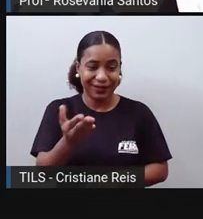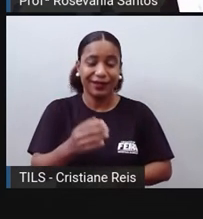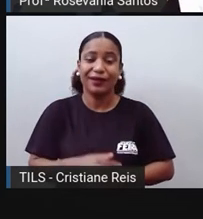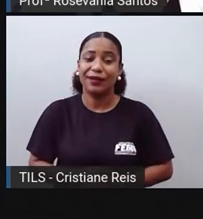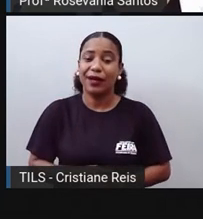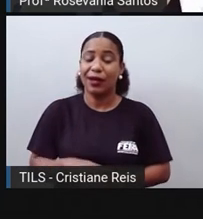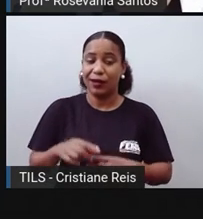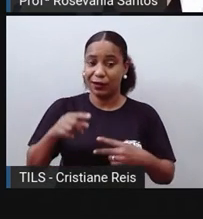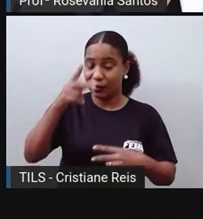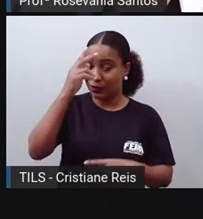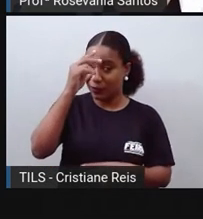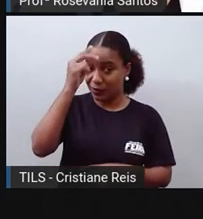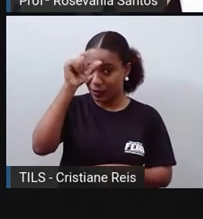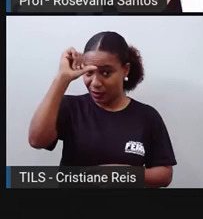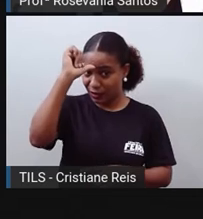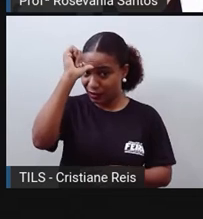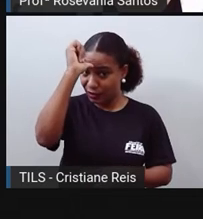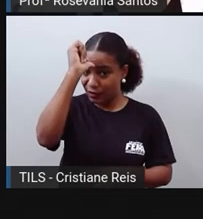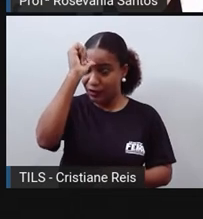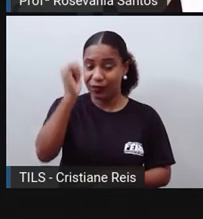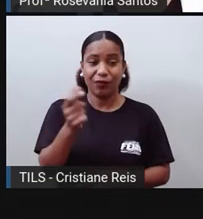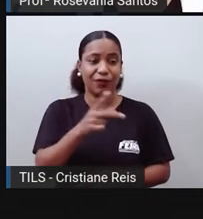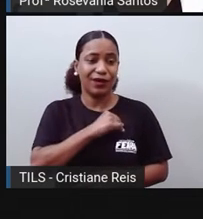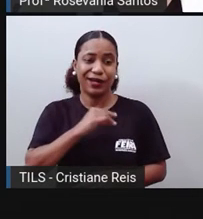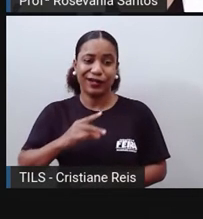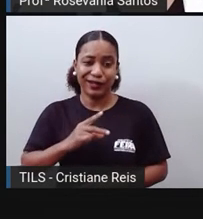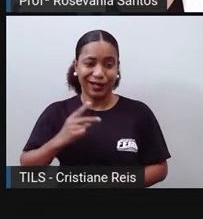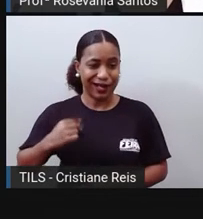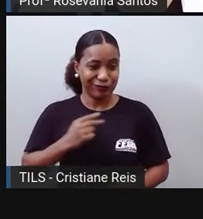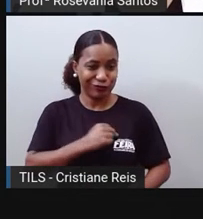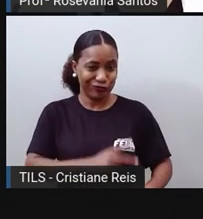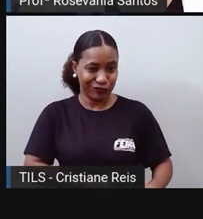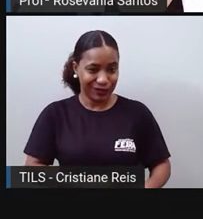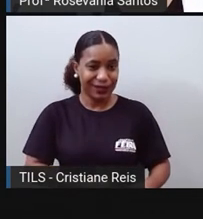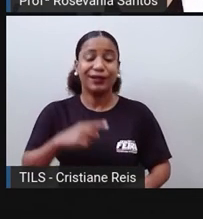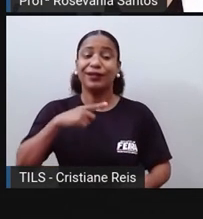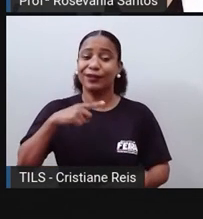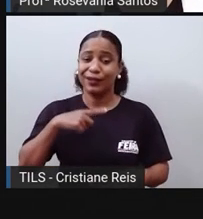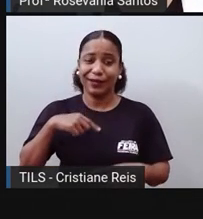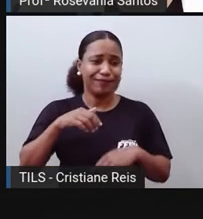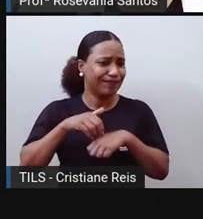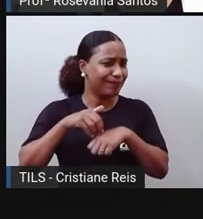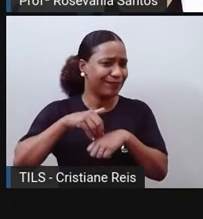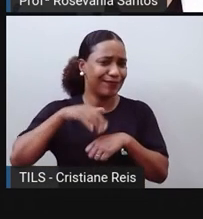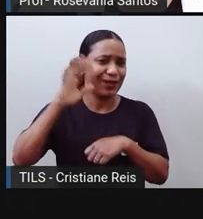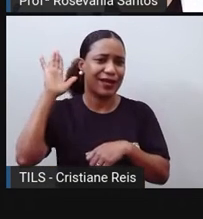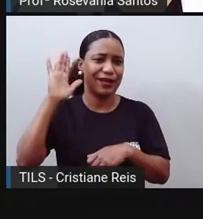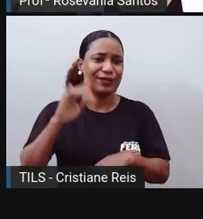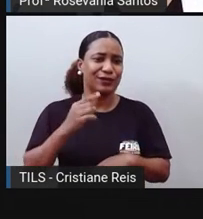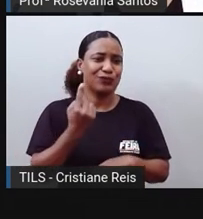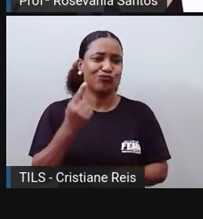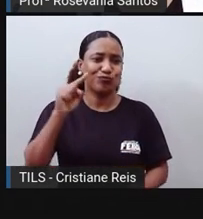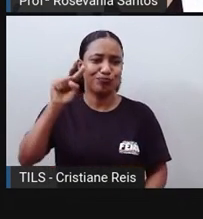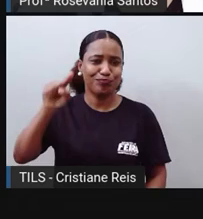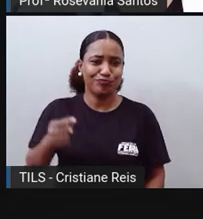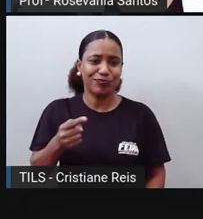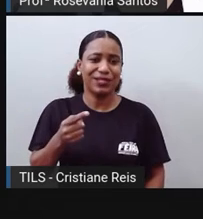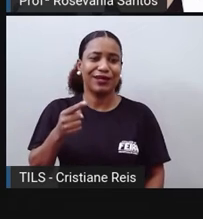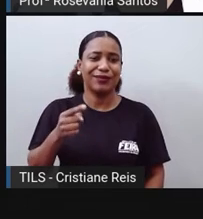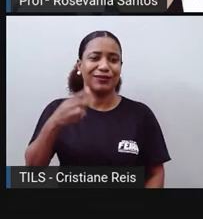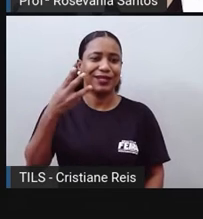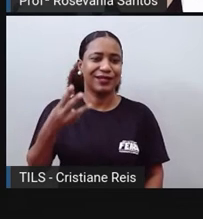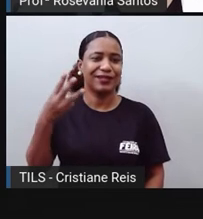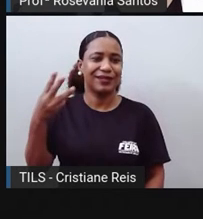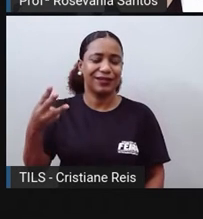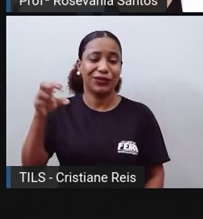bilhão e 400 milhões de habitantes. E o restante, né, as cores mais claras, uma quantidade menor de habitantes. A